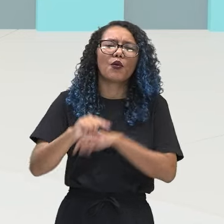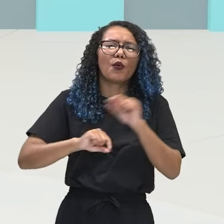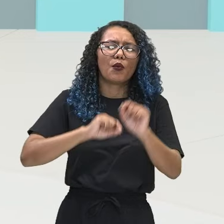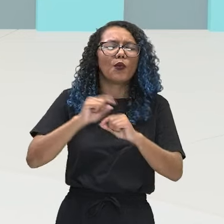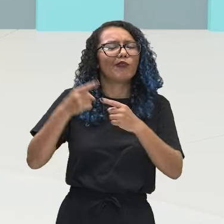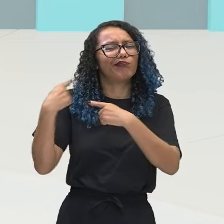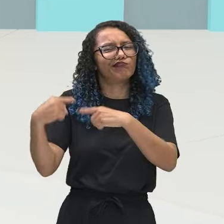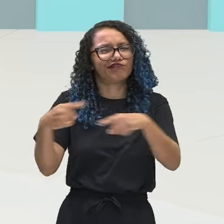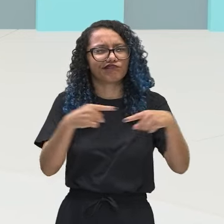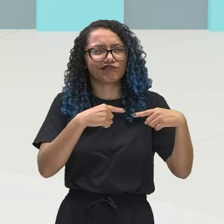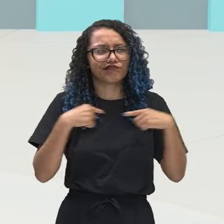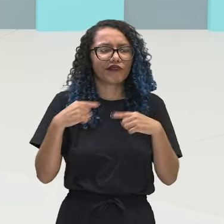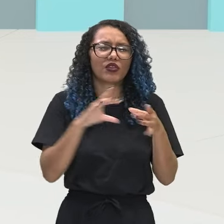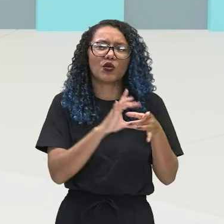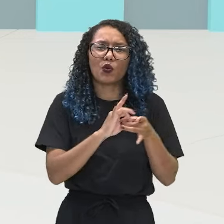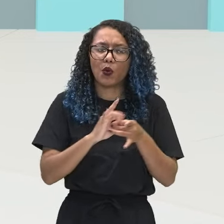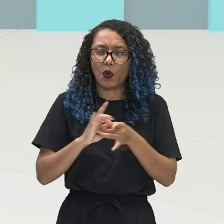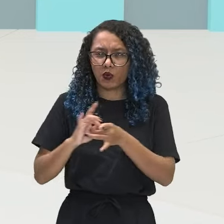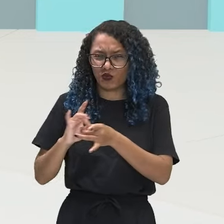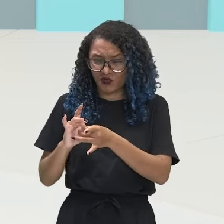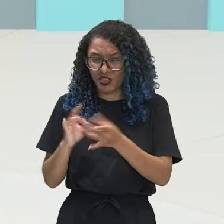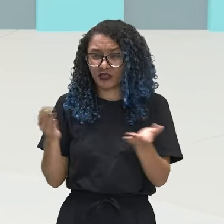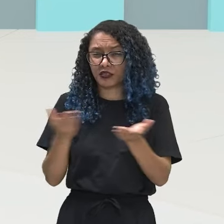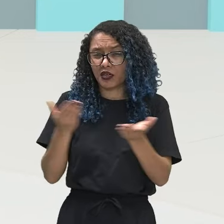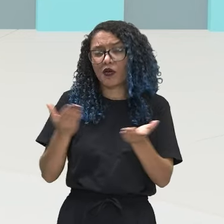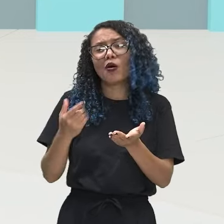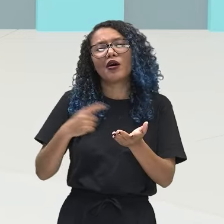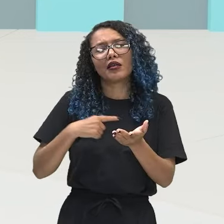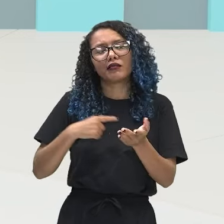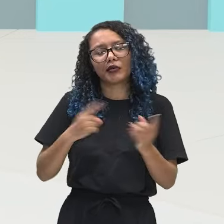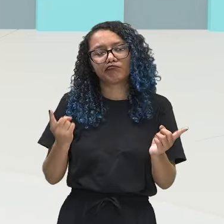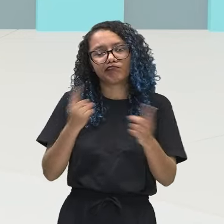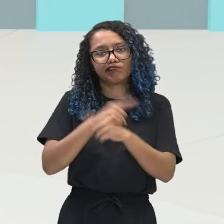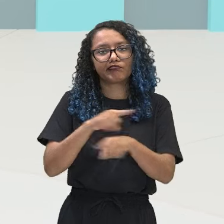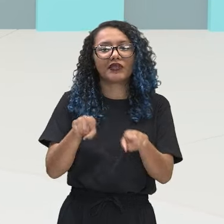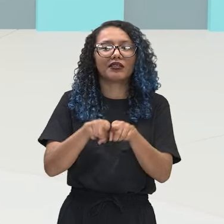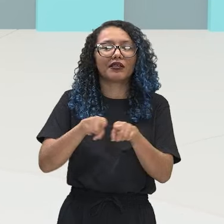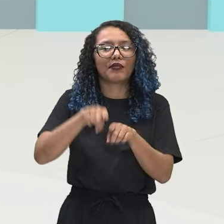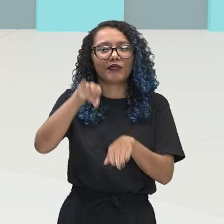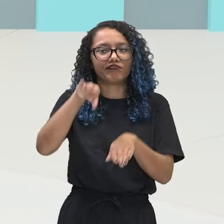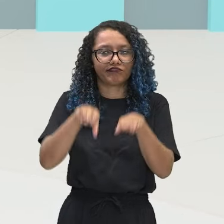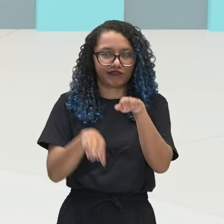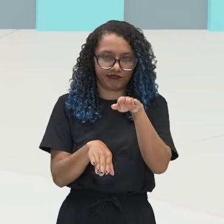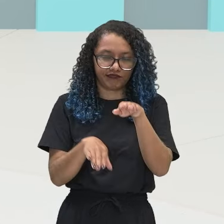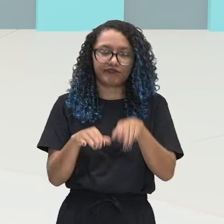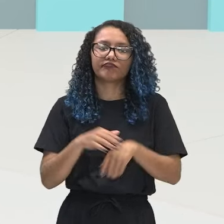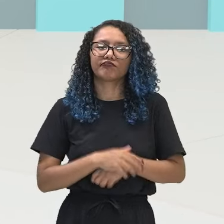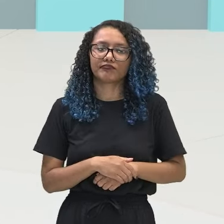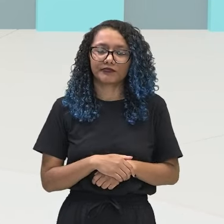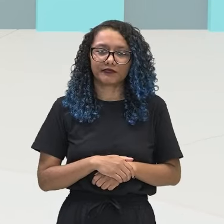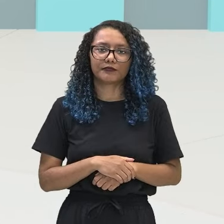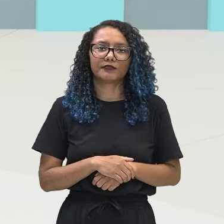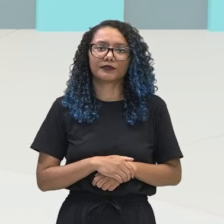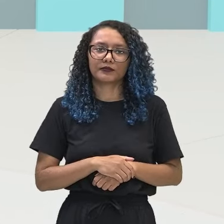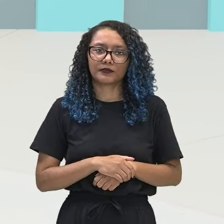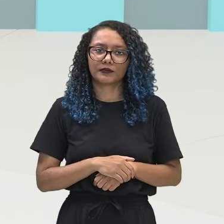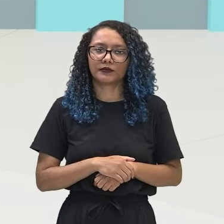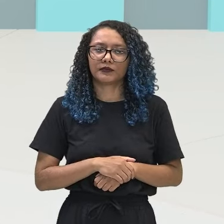é agudizado por contradições e desigualdades. E aí, então,